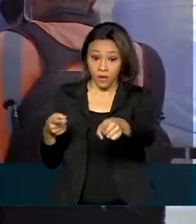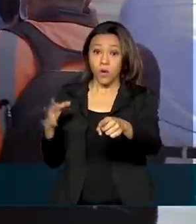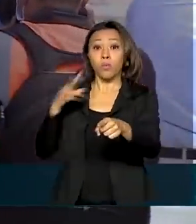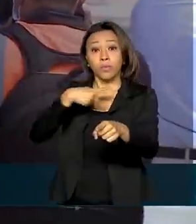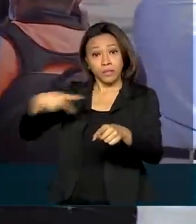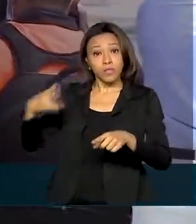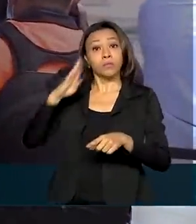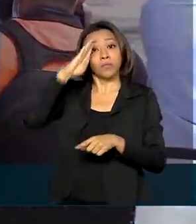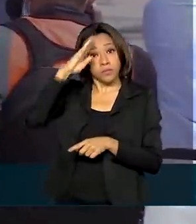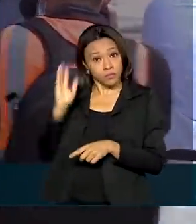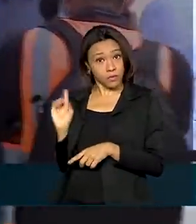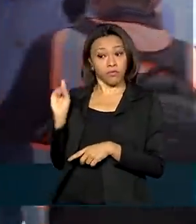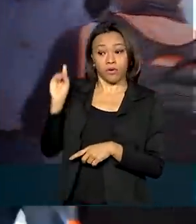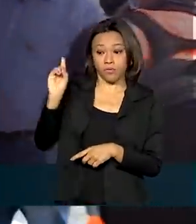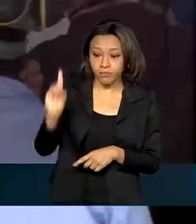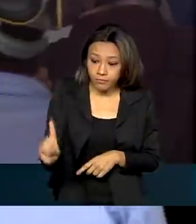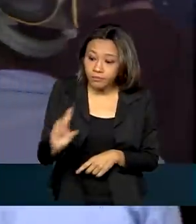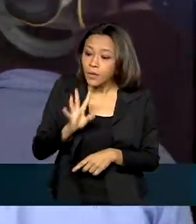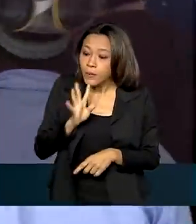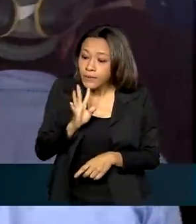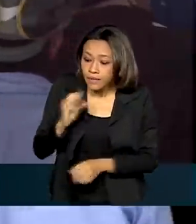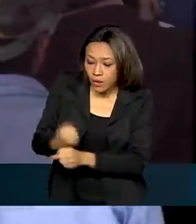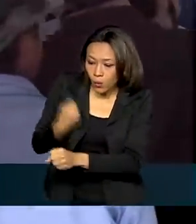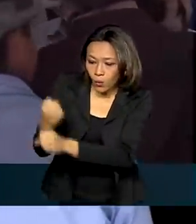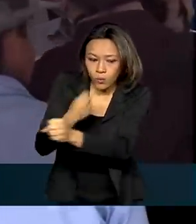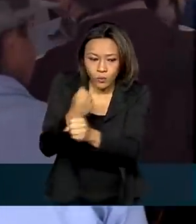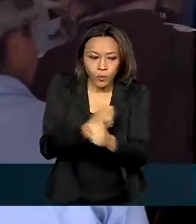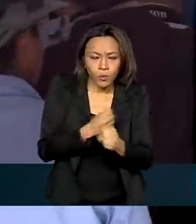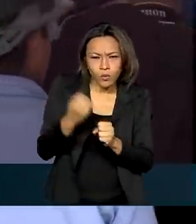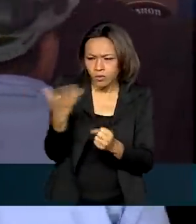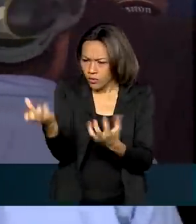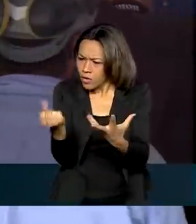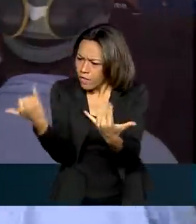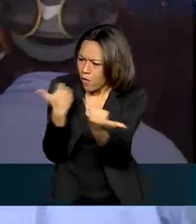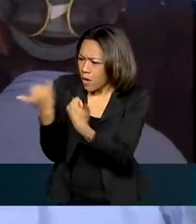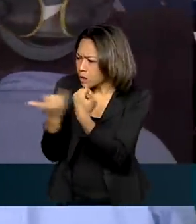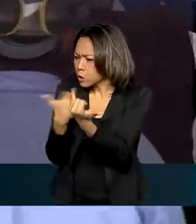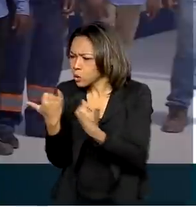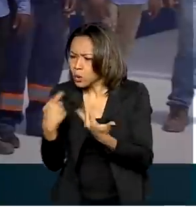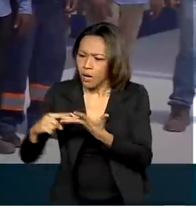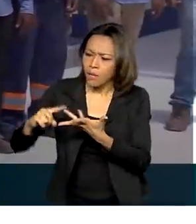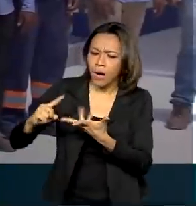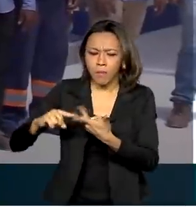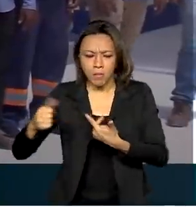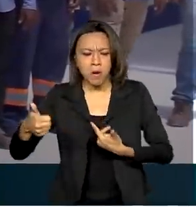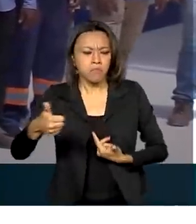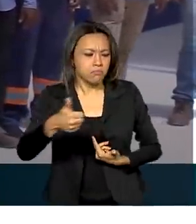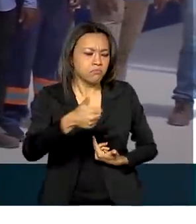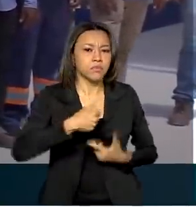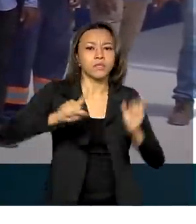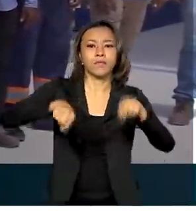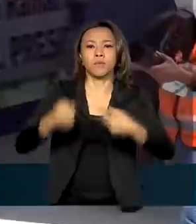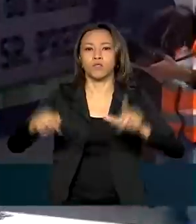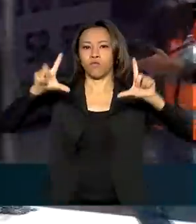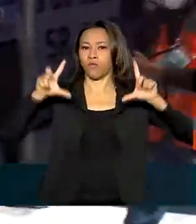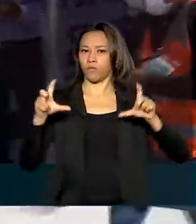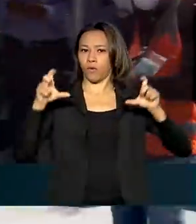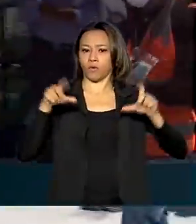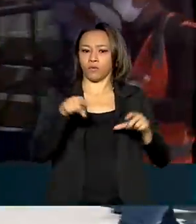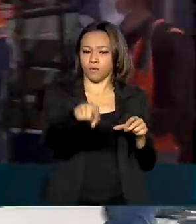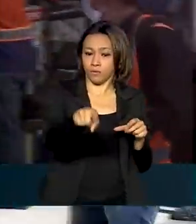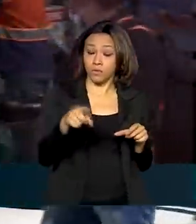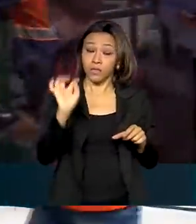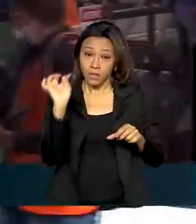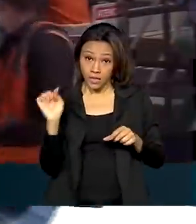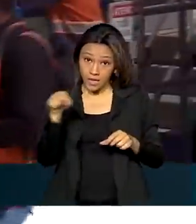pernambucano conhecer a construção. Recebeu informações, conversou com engenheiros e tirou fotos com operários. Desde